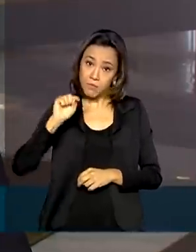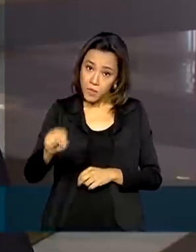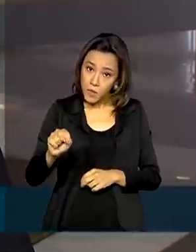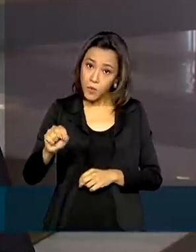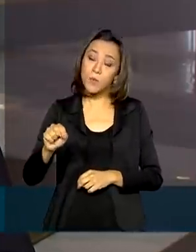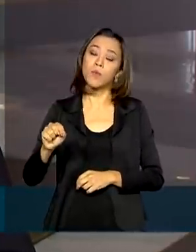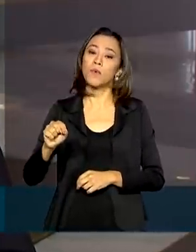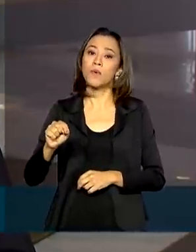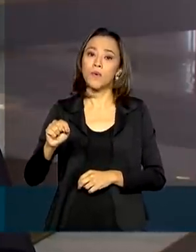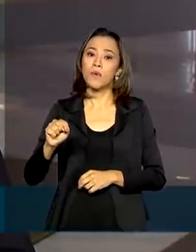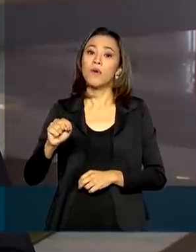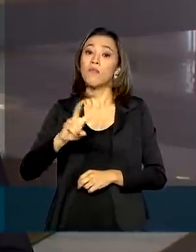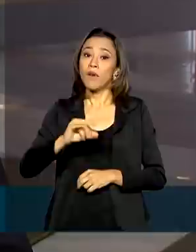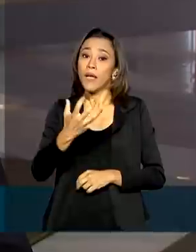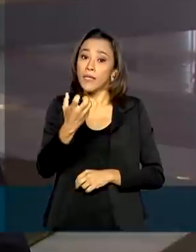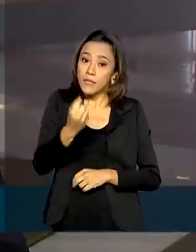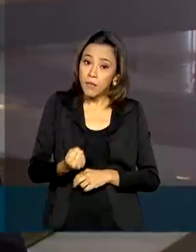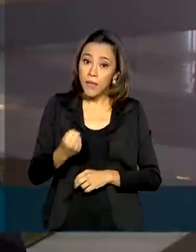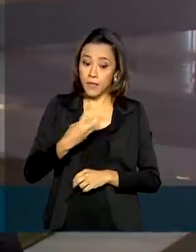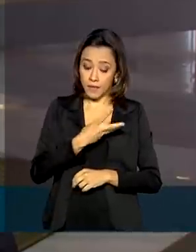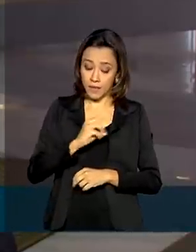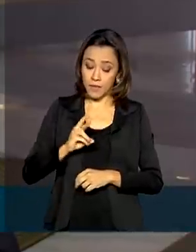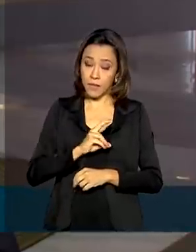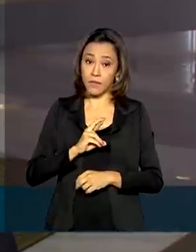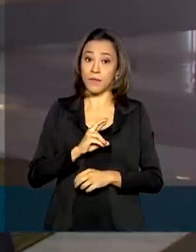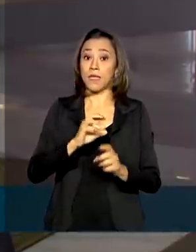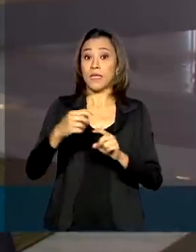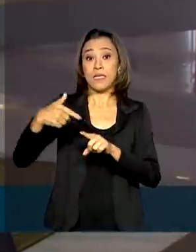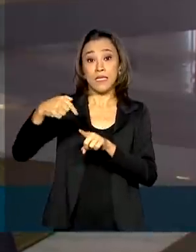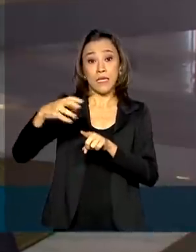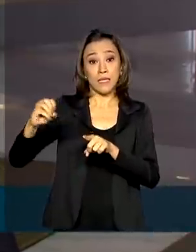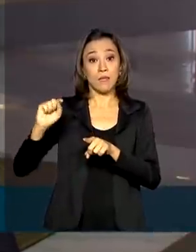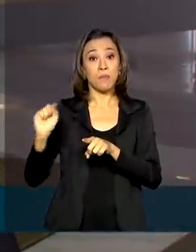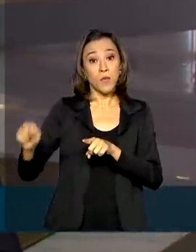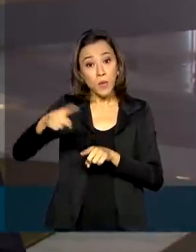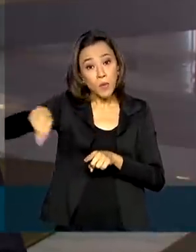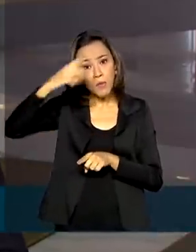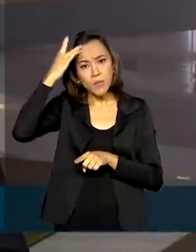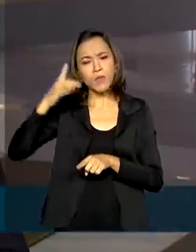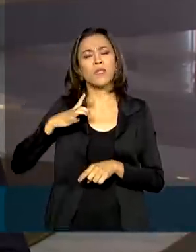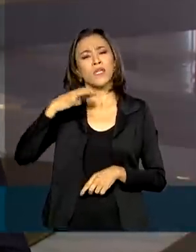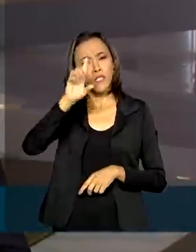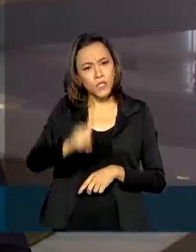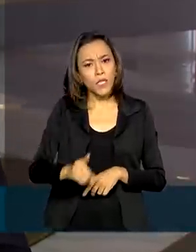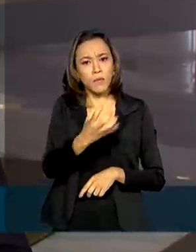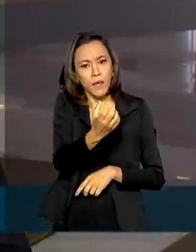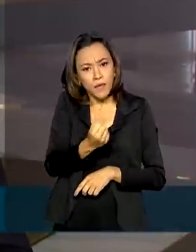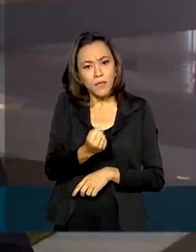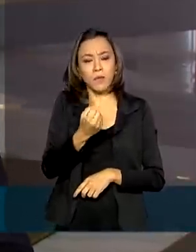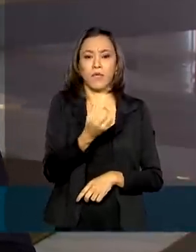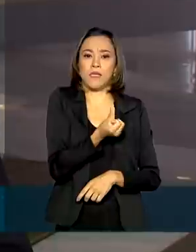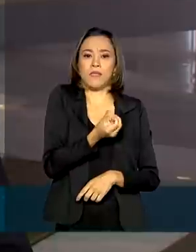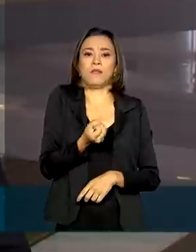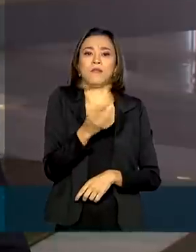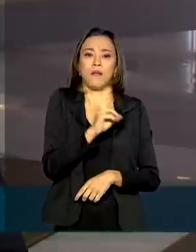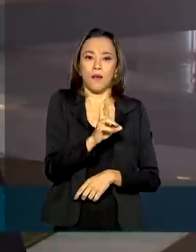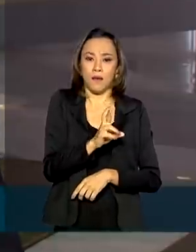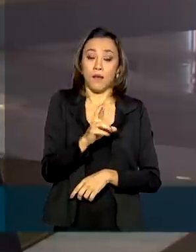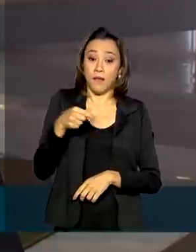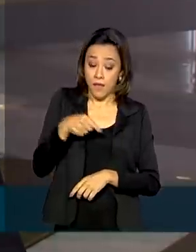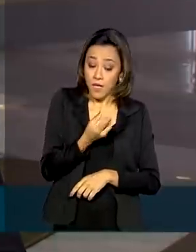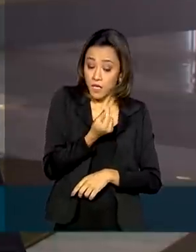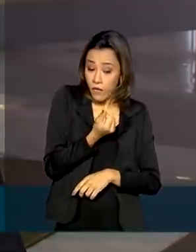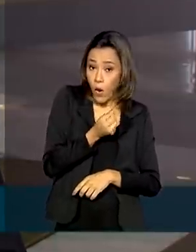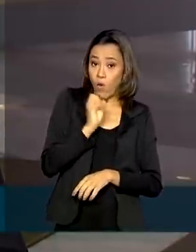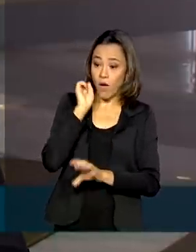de 300 reais. E 700 mil trabalhadores ainda têm direito à parcela de 600 reais. O valor vai ser